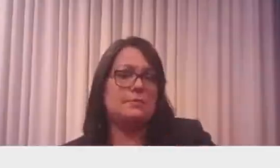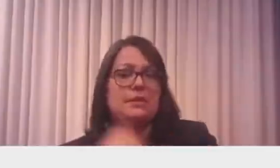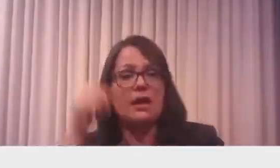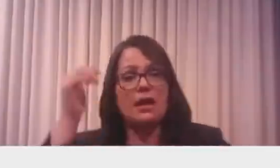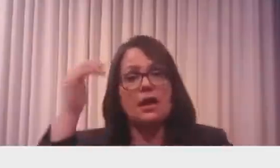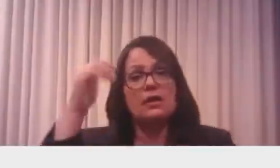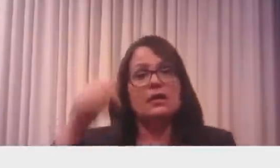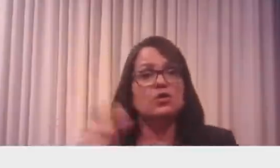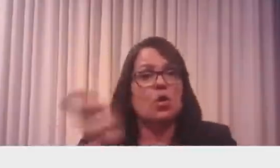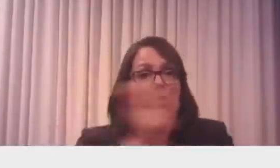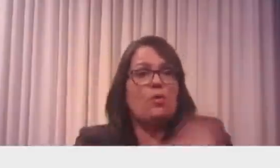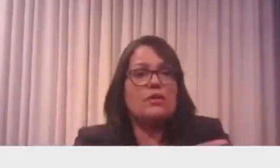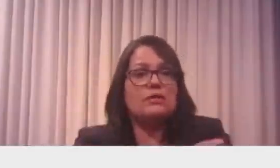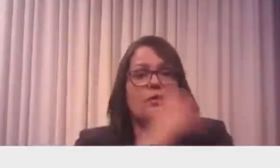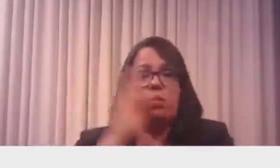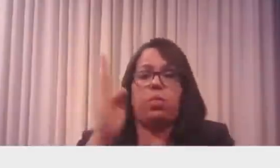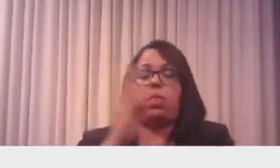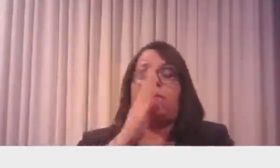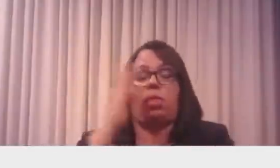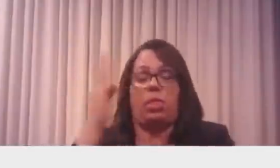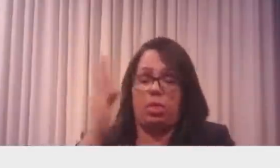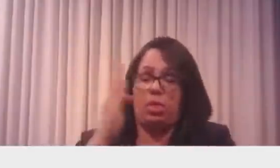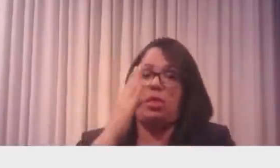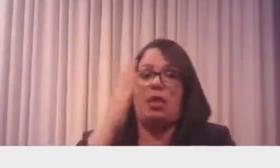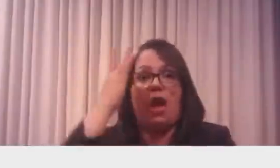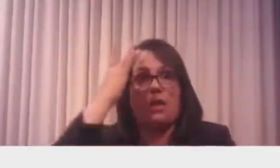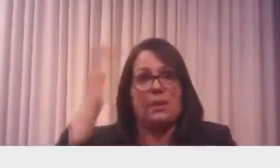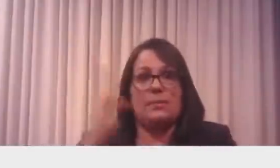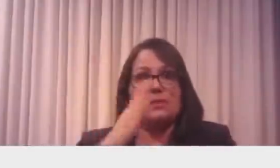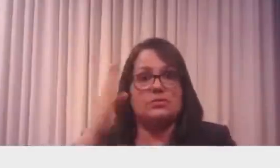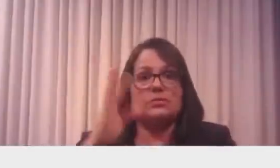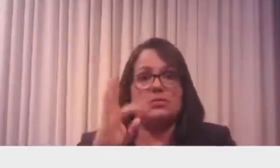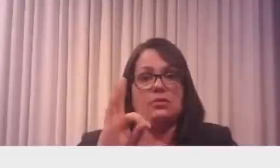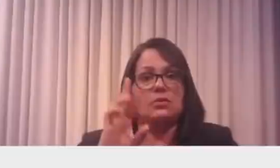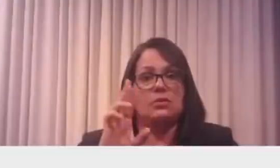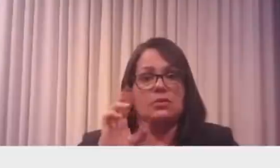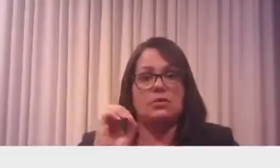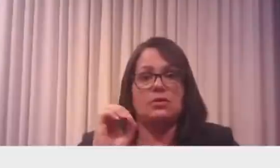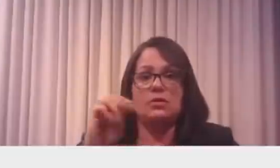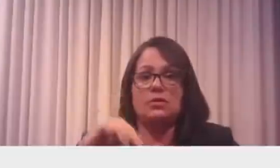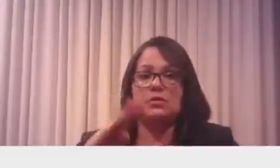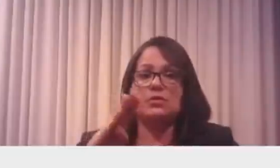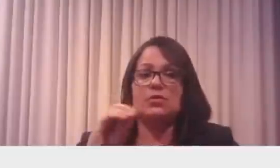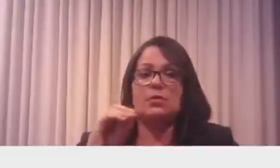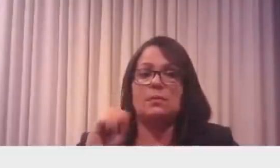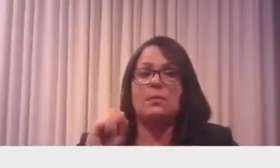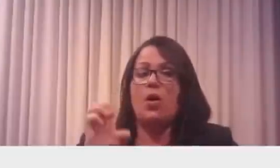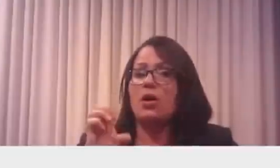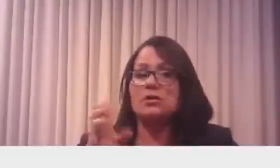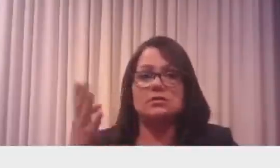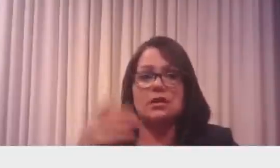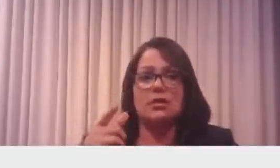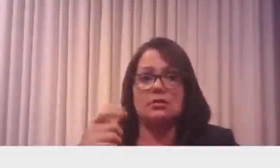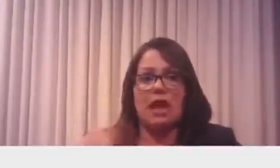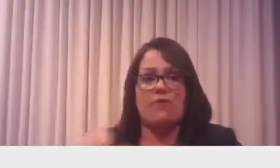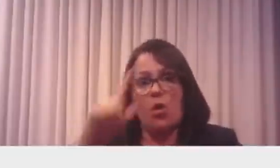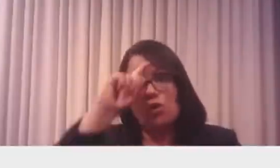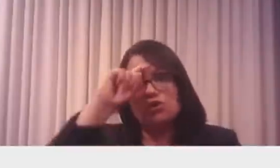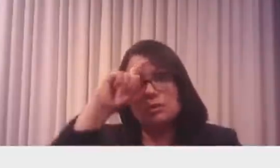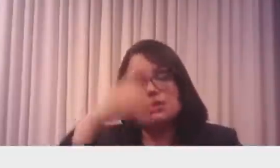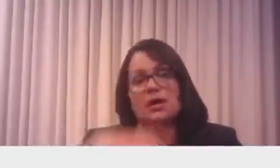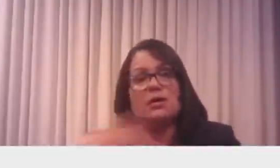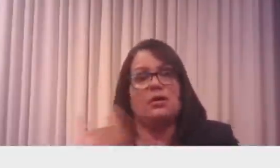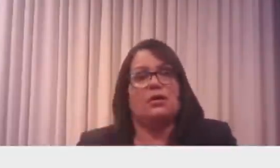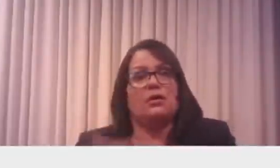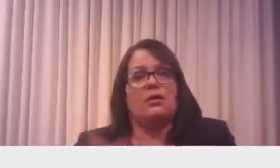dia seguinte, teve trombose, trombose, teve alta no hospital com as fãs de ontem. Olha o sufoco que